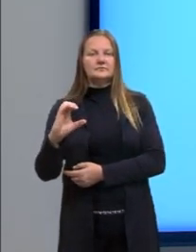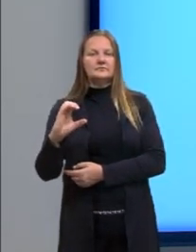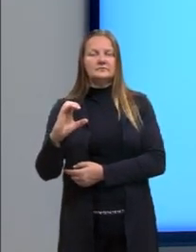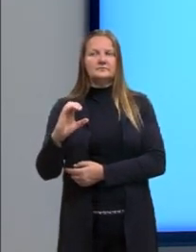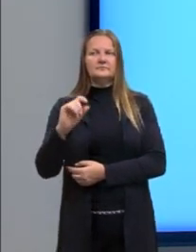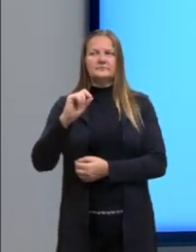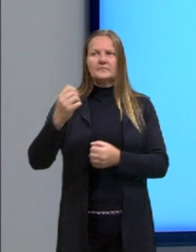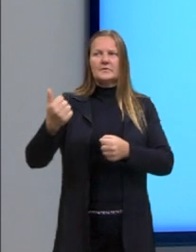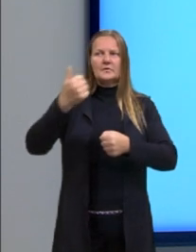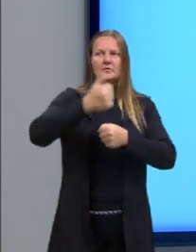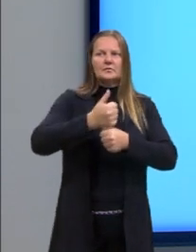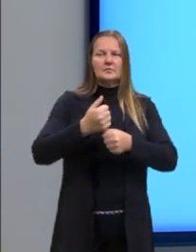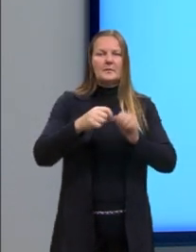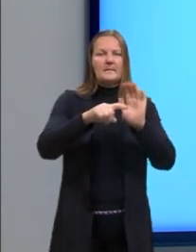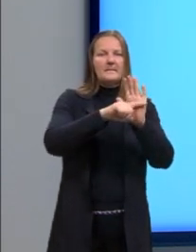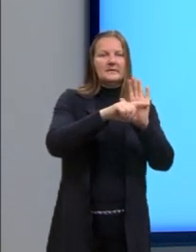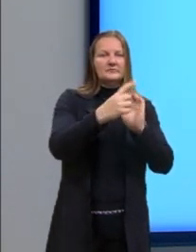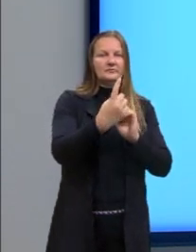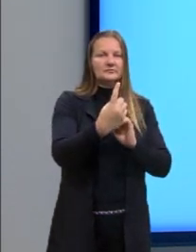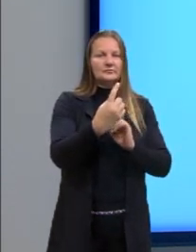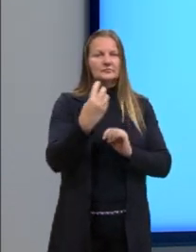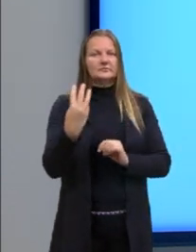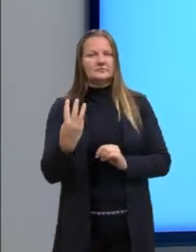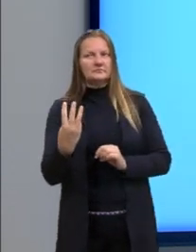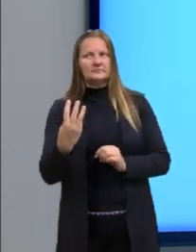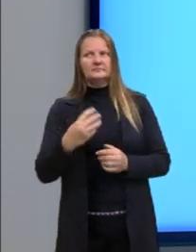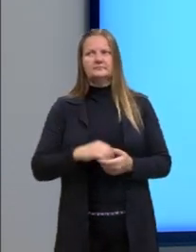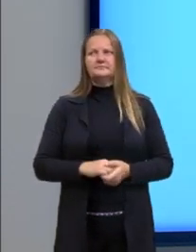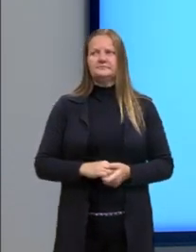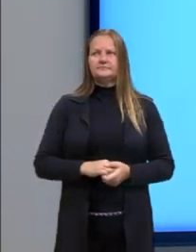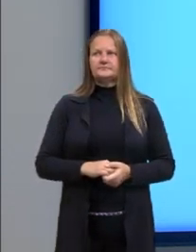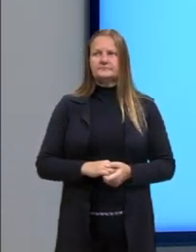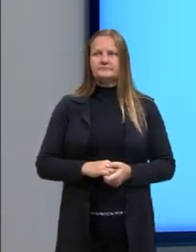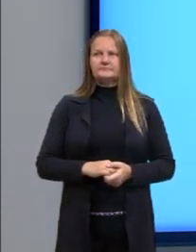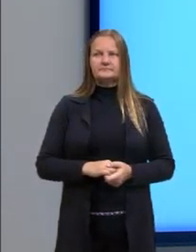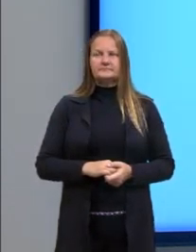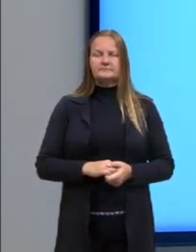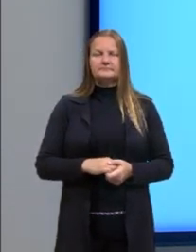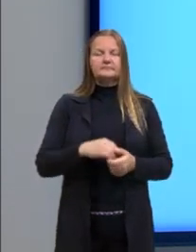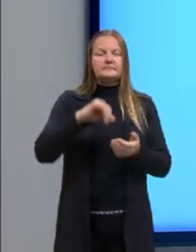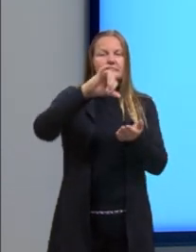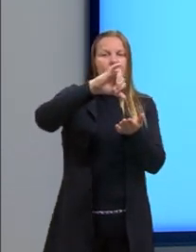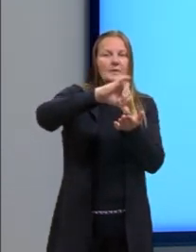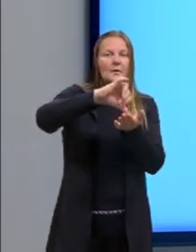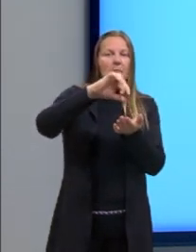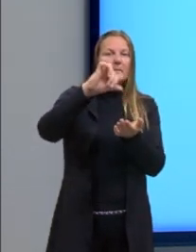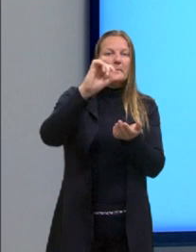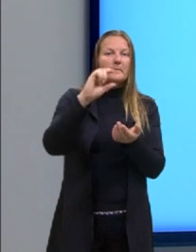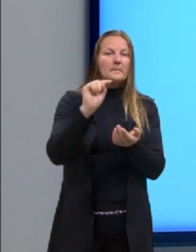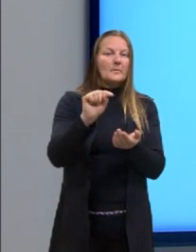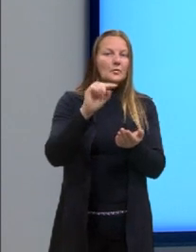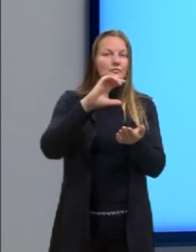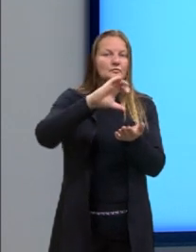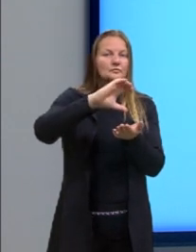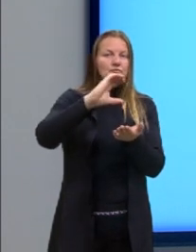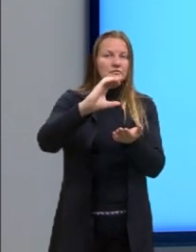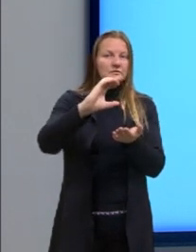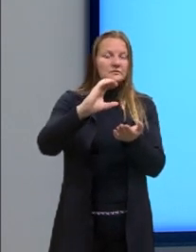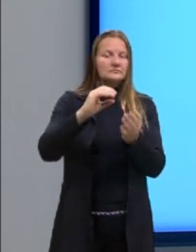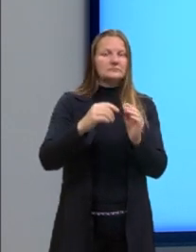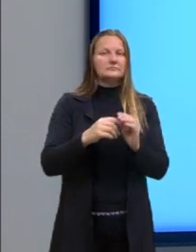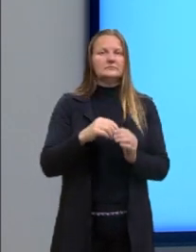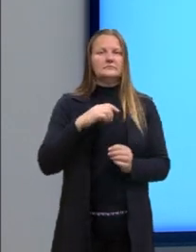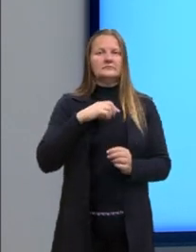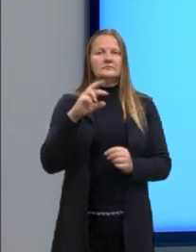nós vamos substituir pelas informações ali, que o ponto C nos trouxe, as coordenadas, e o raio, nós vamos